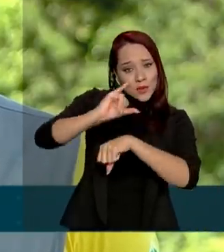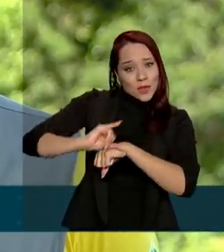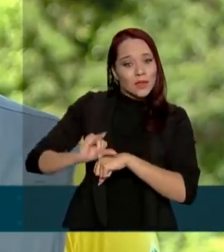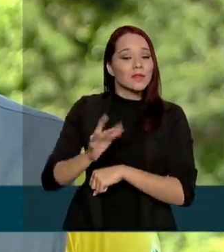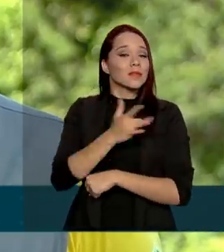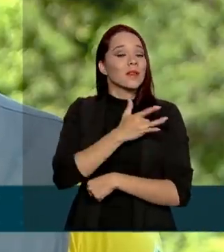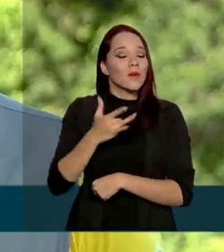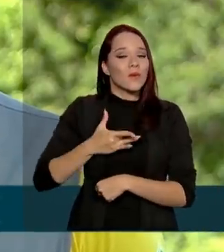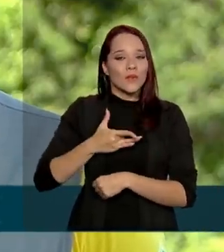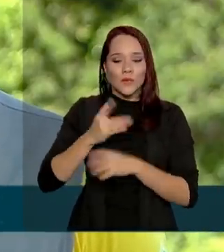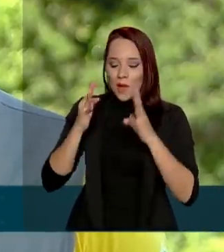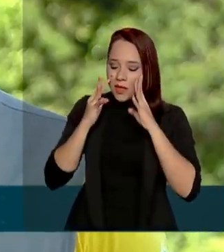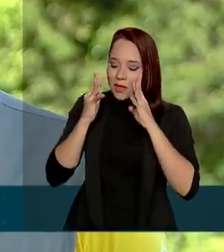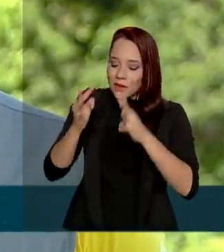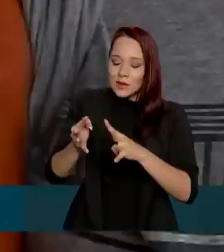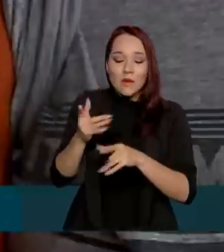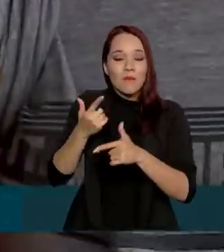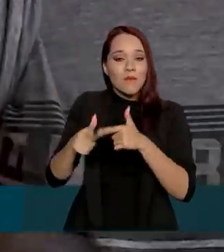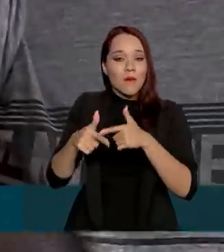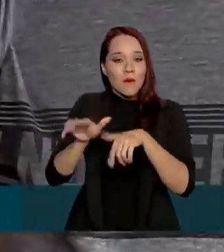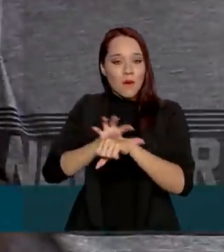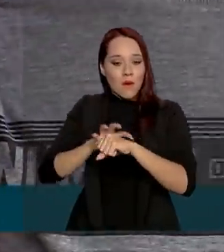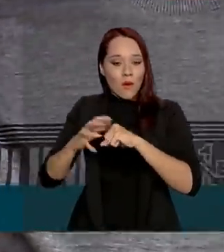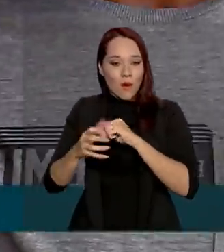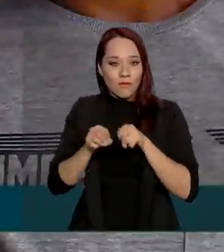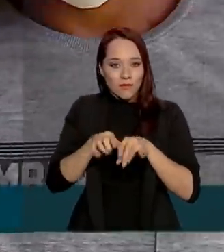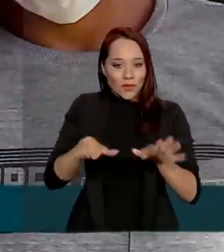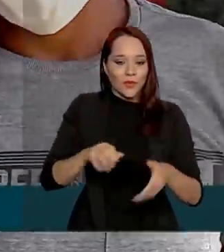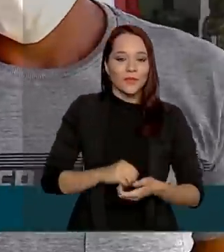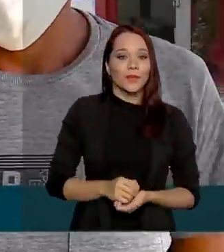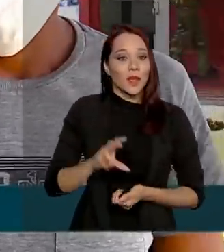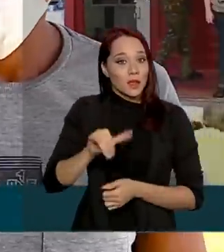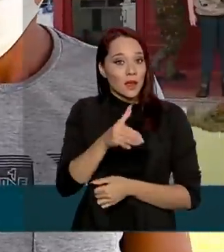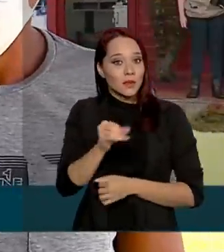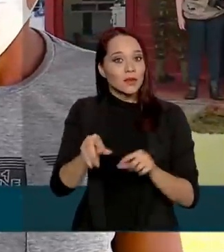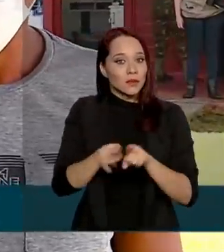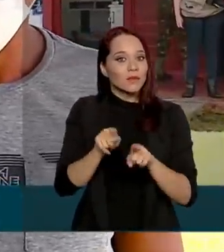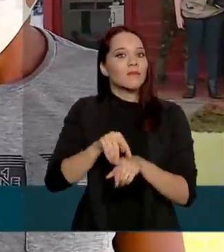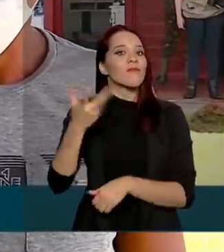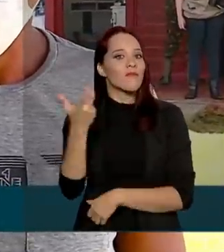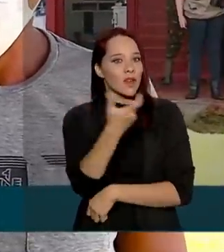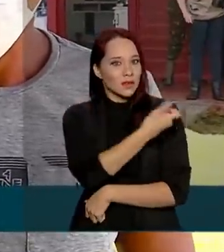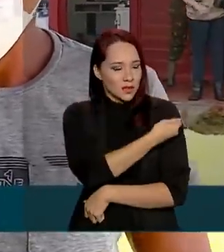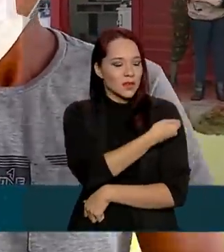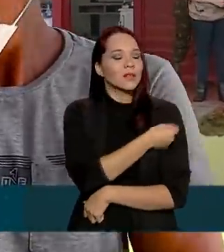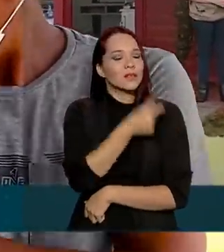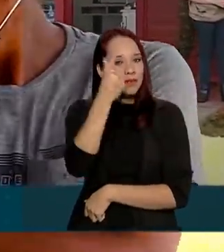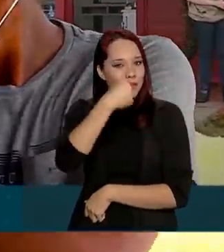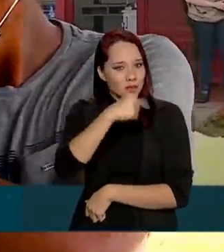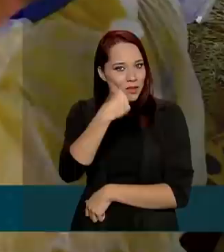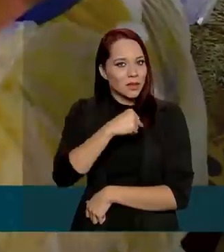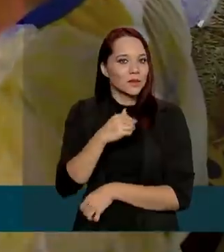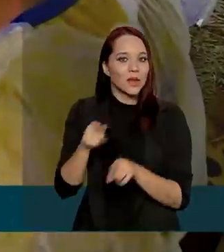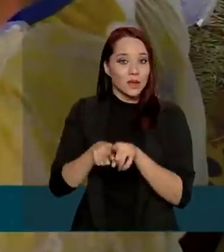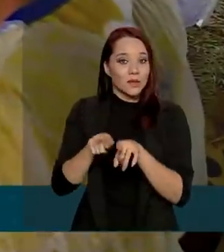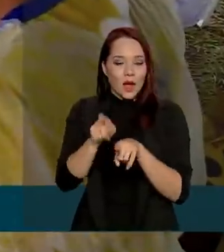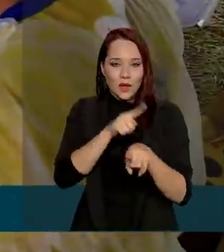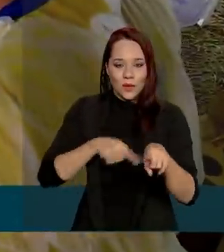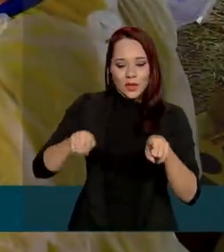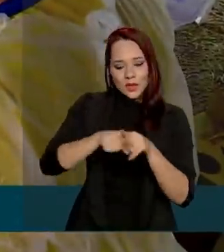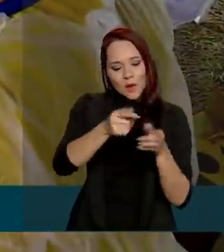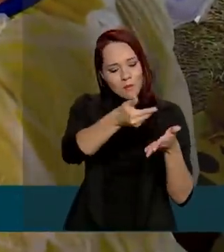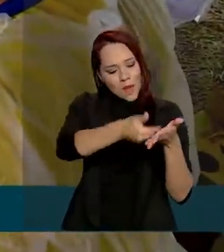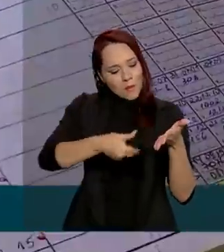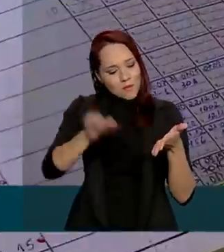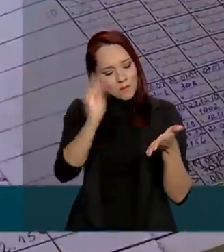para atendimento da pandemia. Na ação, também foi oferecida a vacina contra a gripe e a atualização da